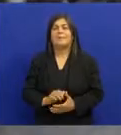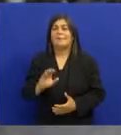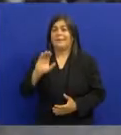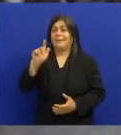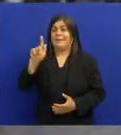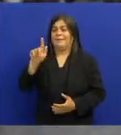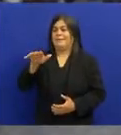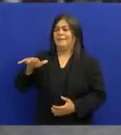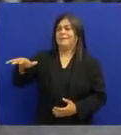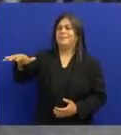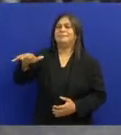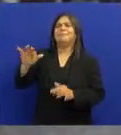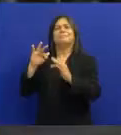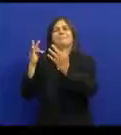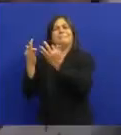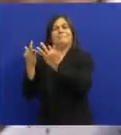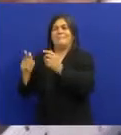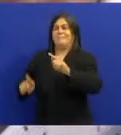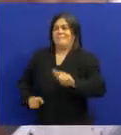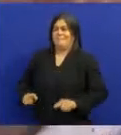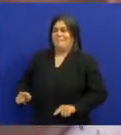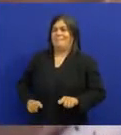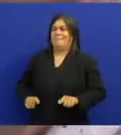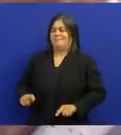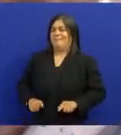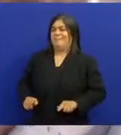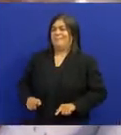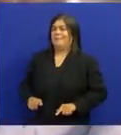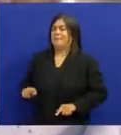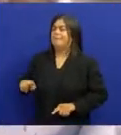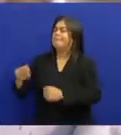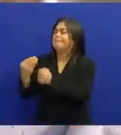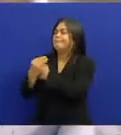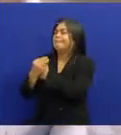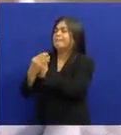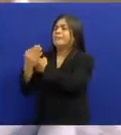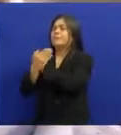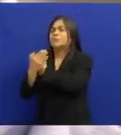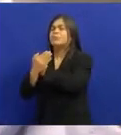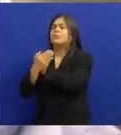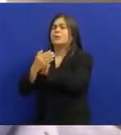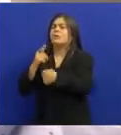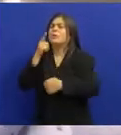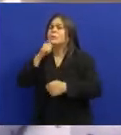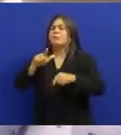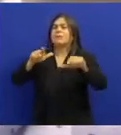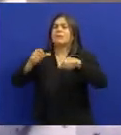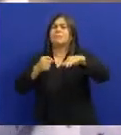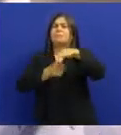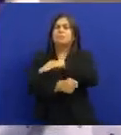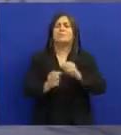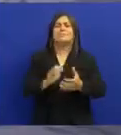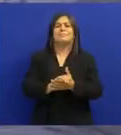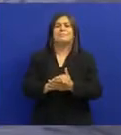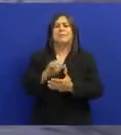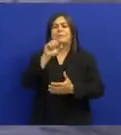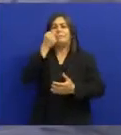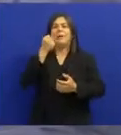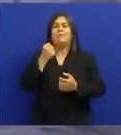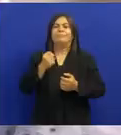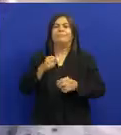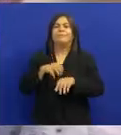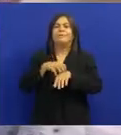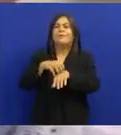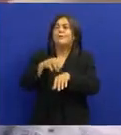Em Campina Grande Tinha alguns parentes Alguns primos Que facilitaram O acesso a alguns empregos Para Jackson Como entregador de